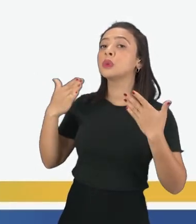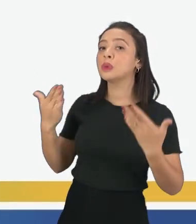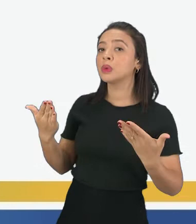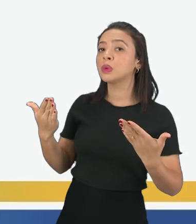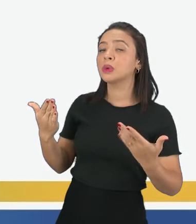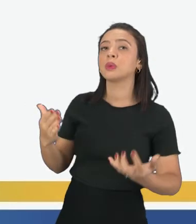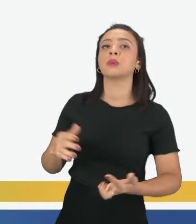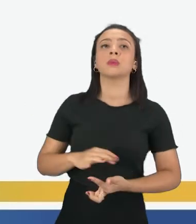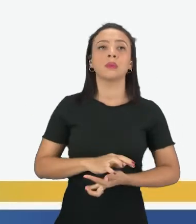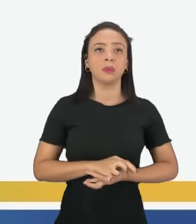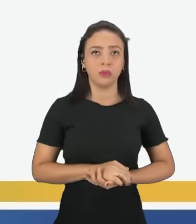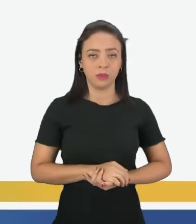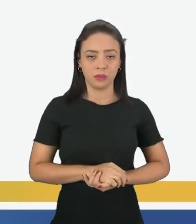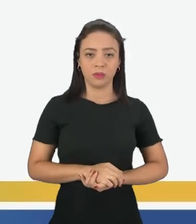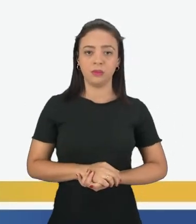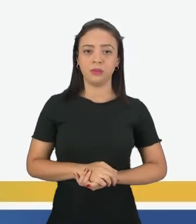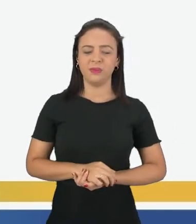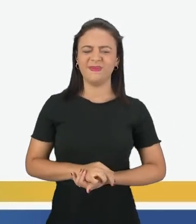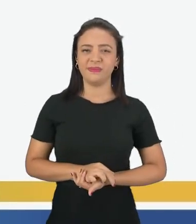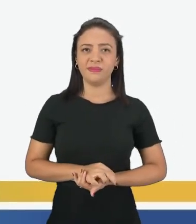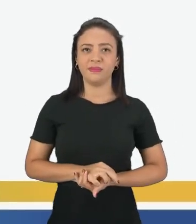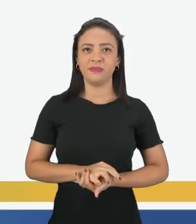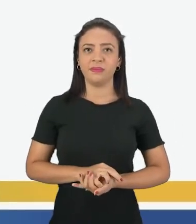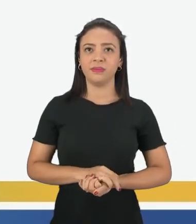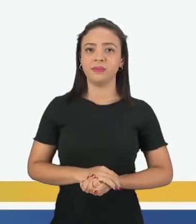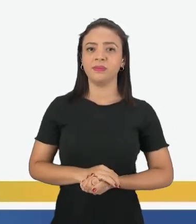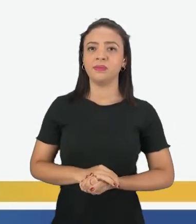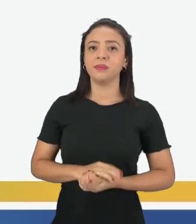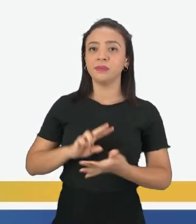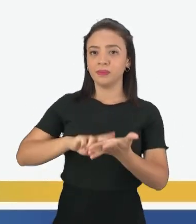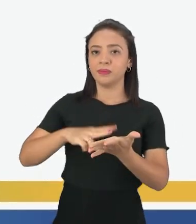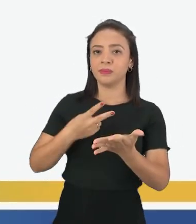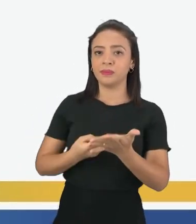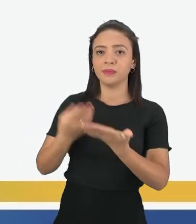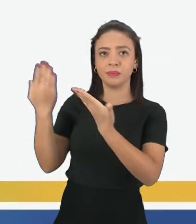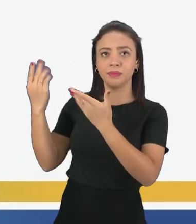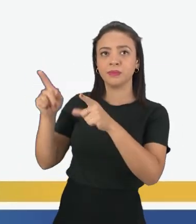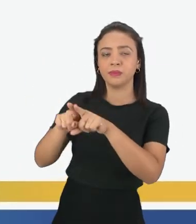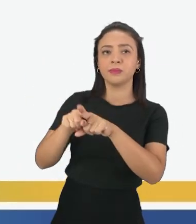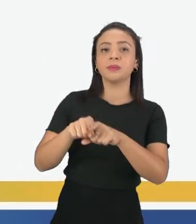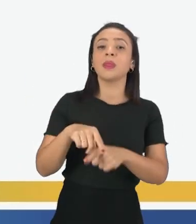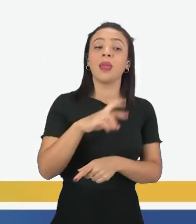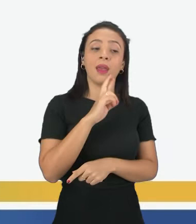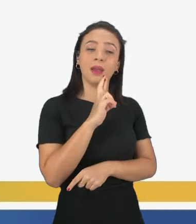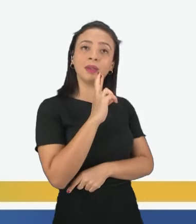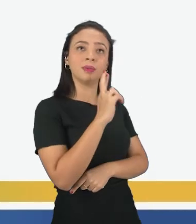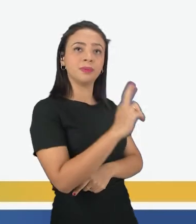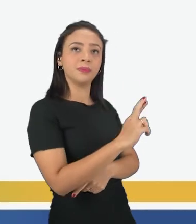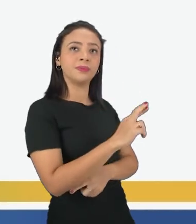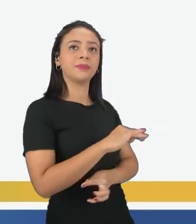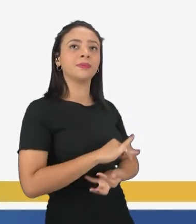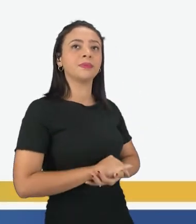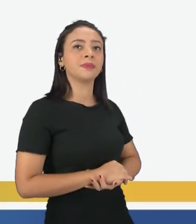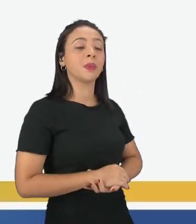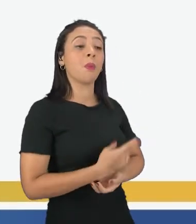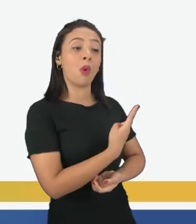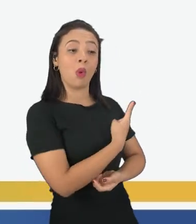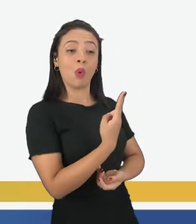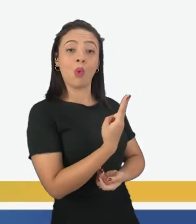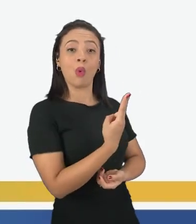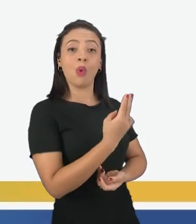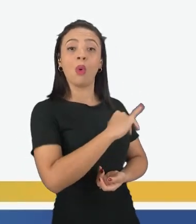Ok? Oi, qual é o seu nome? Está traduzido aí do lado, tá? Aí o John responde. My name is John.